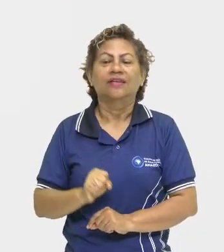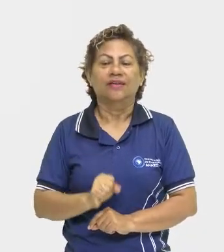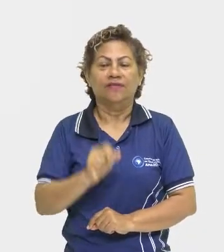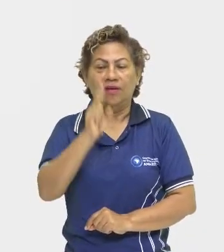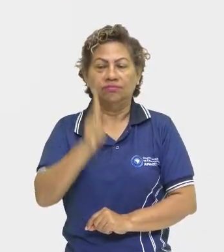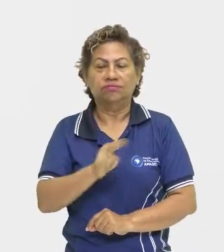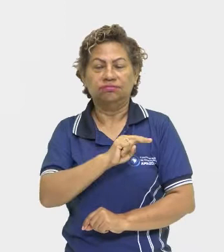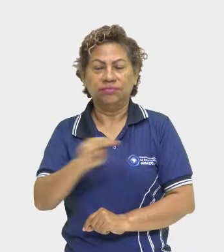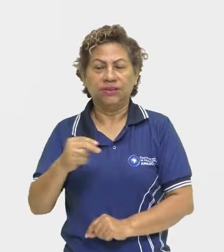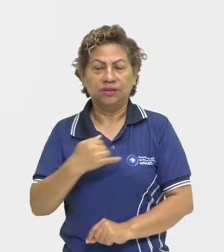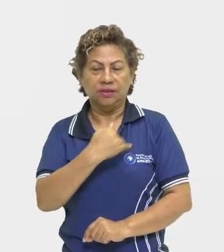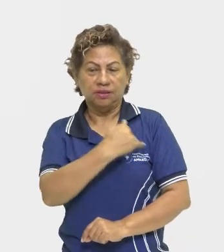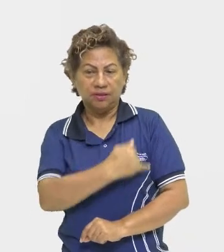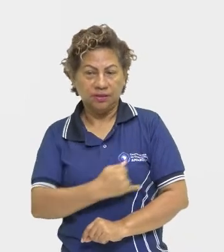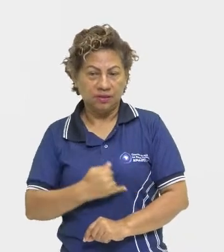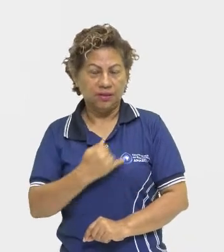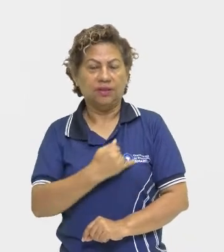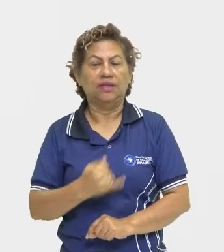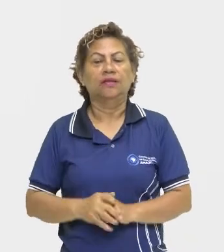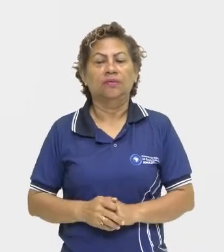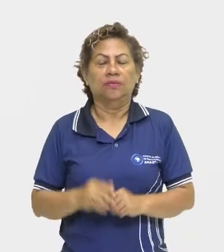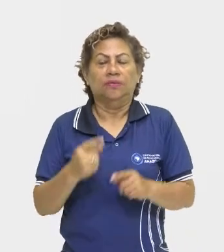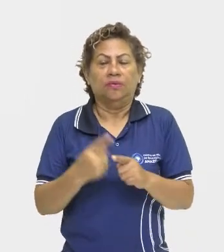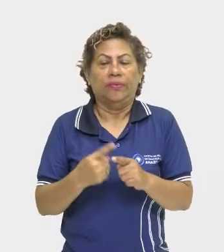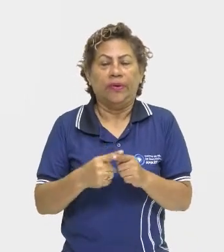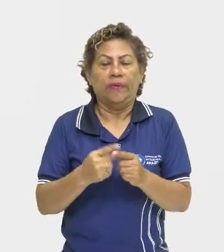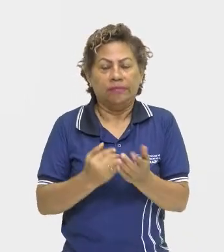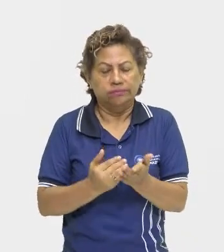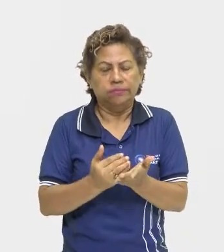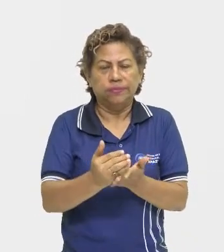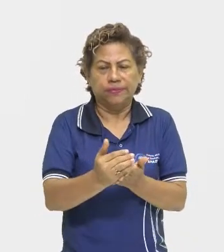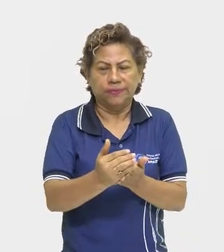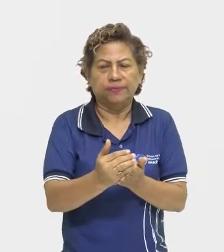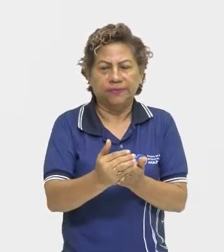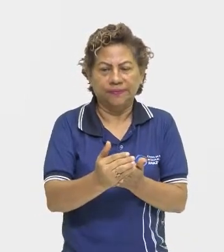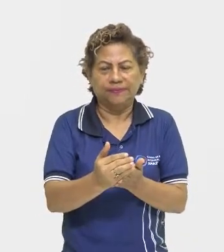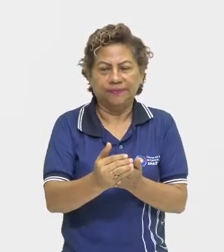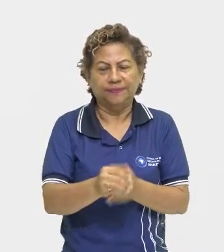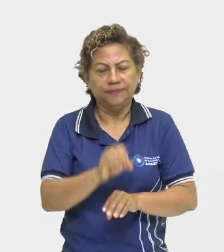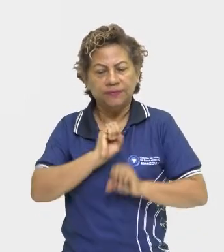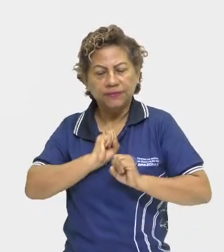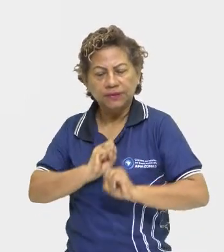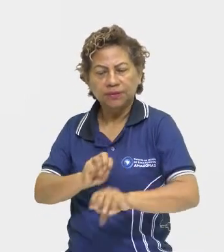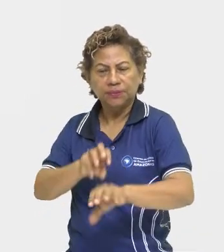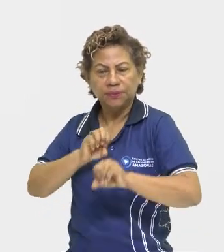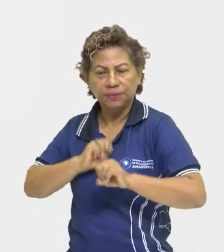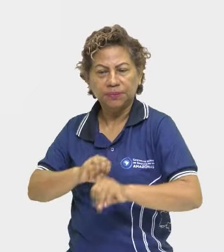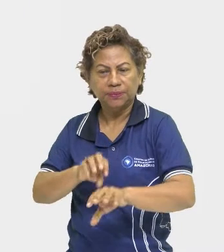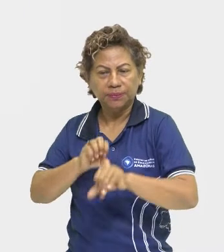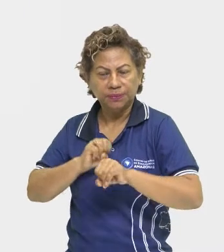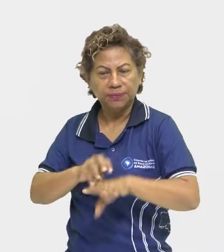durante muito tempo, né, eles exerceram, né, essa atividade, essa atividade intelectual